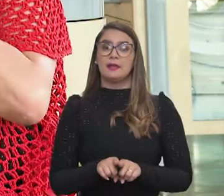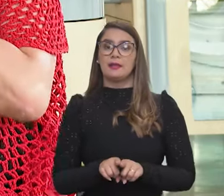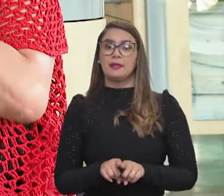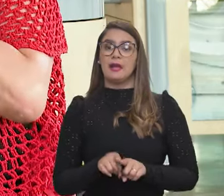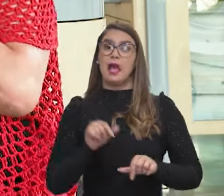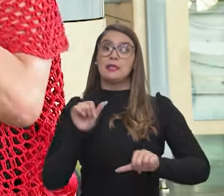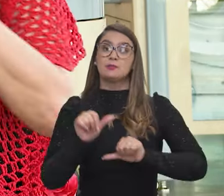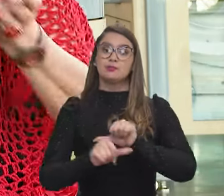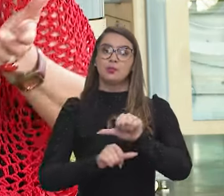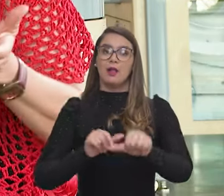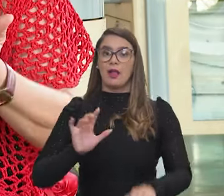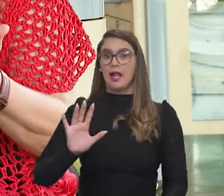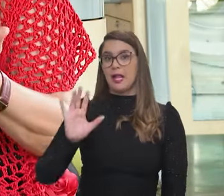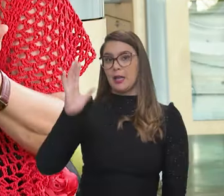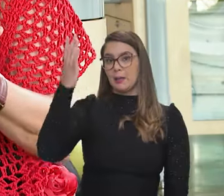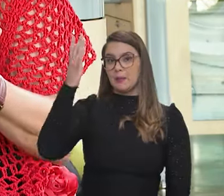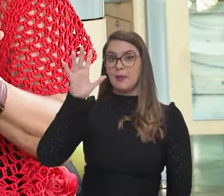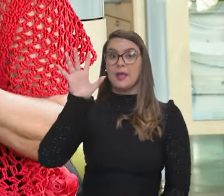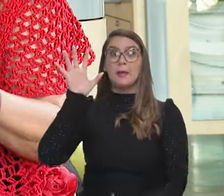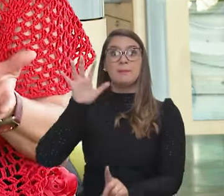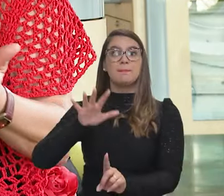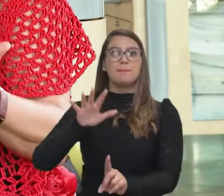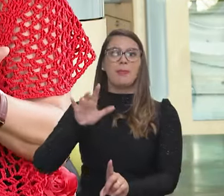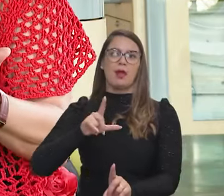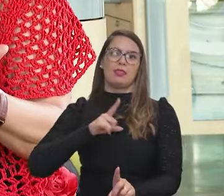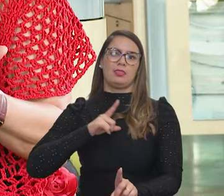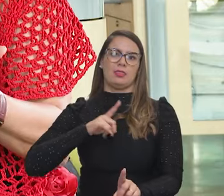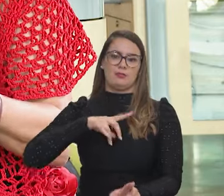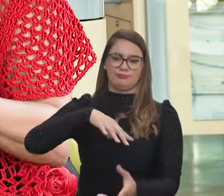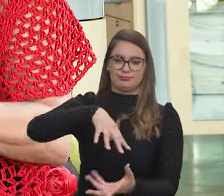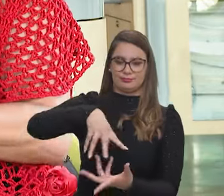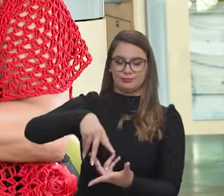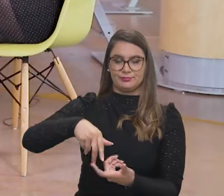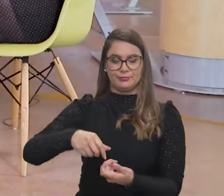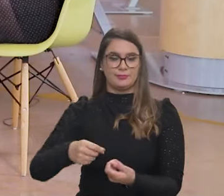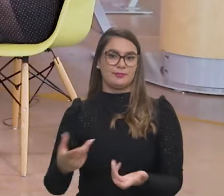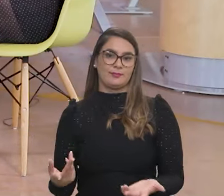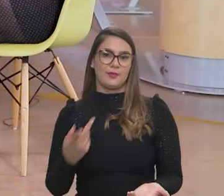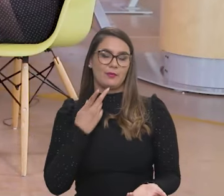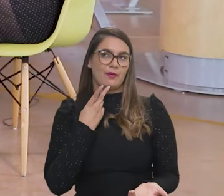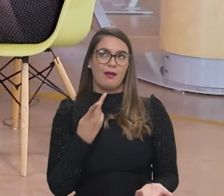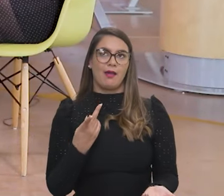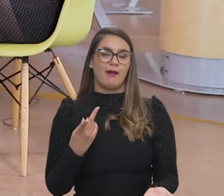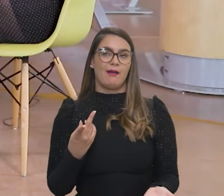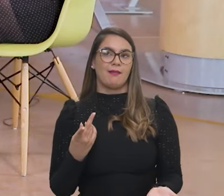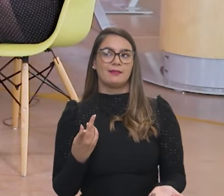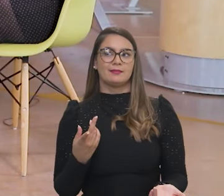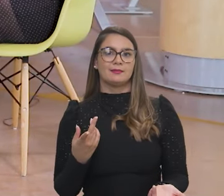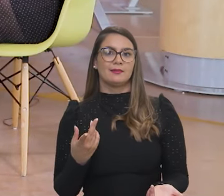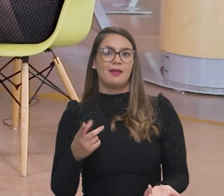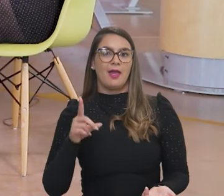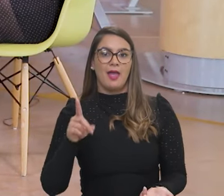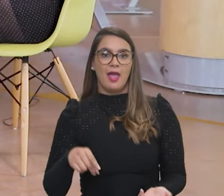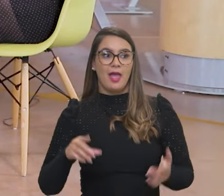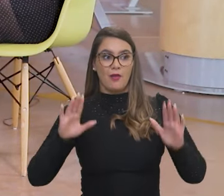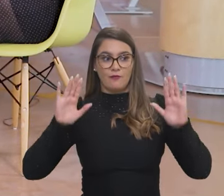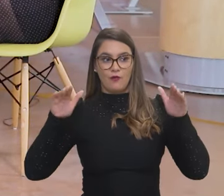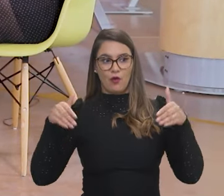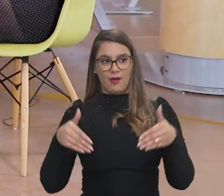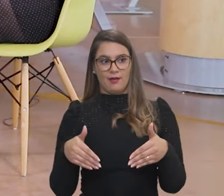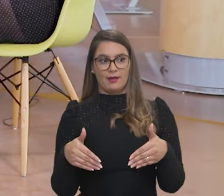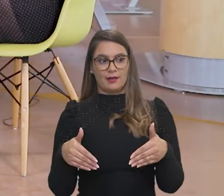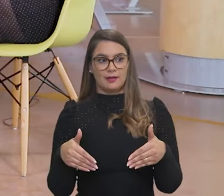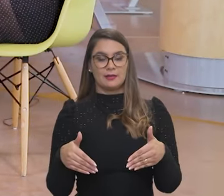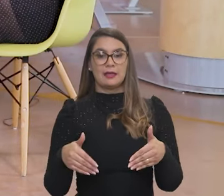até as mudanças climáticas, né, pelo impacto que isso tem, é, vamos dizer assim, cerca de ser um